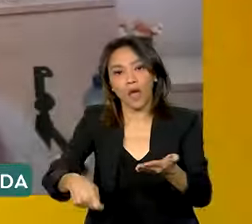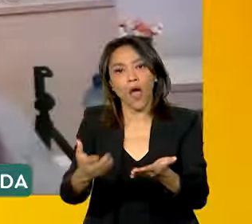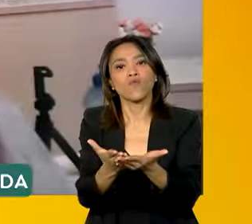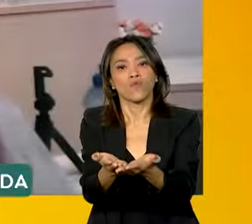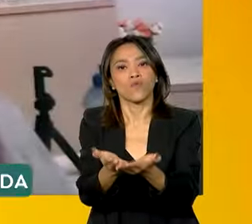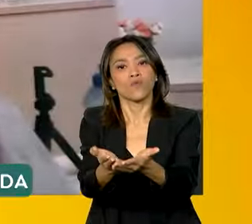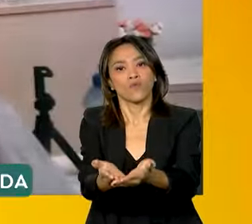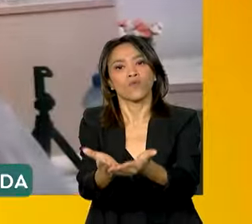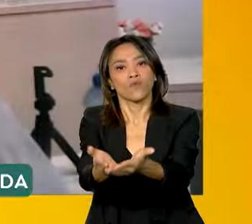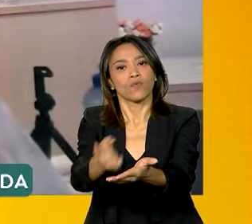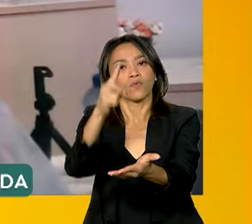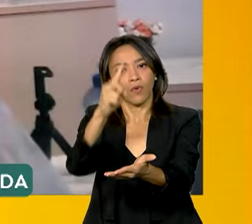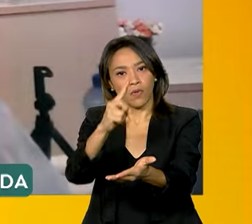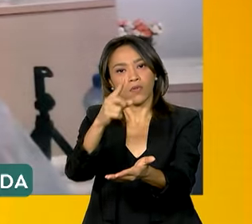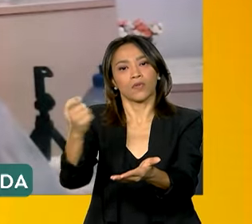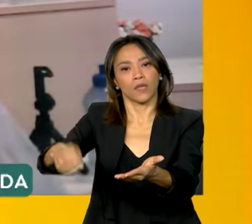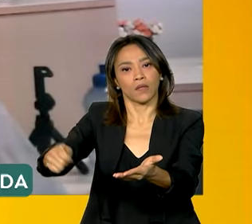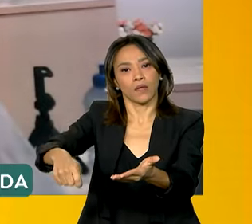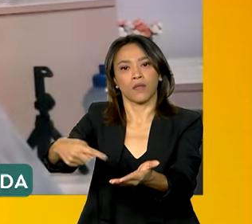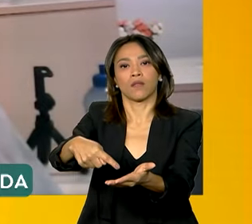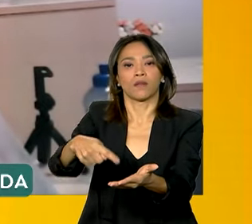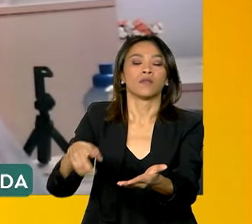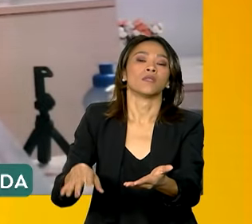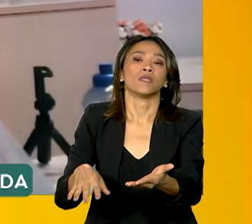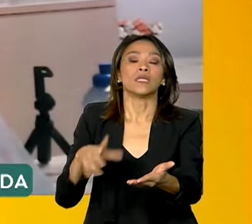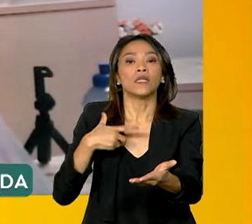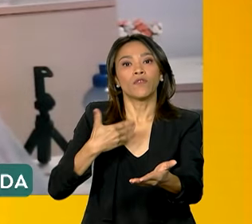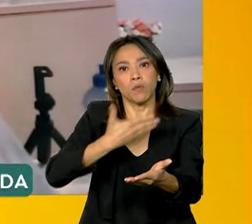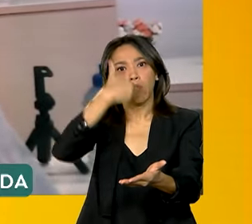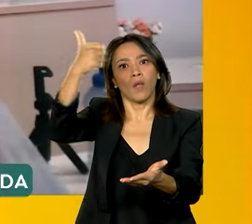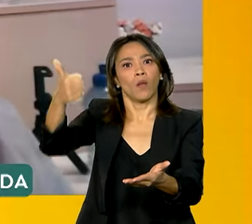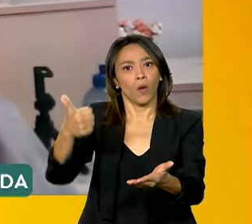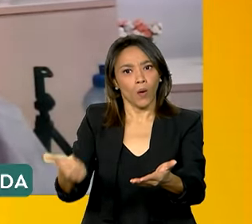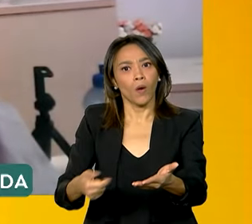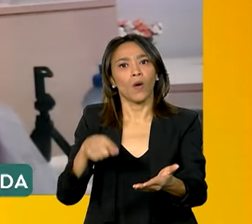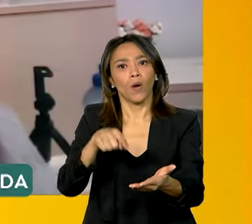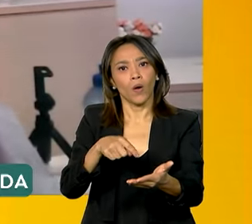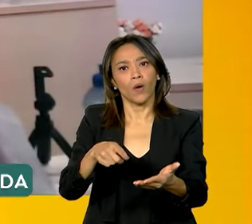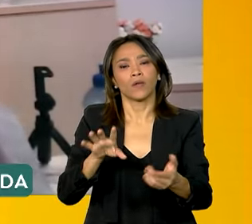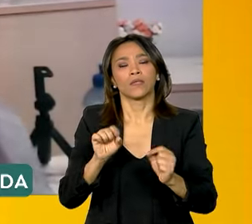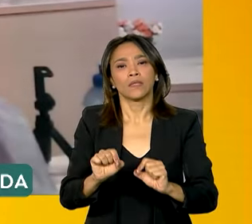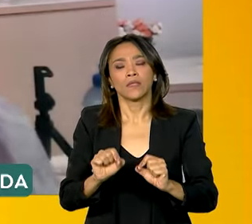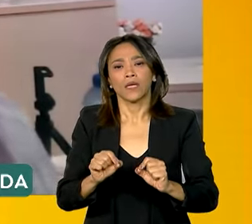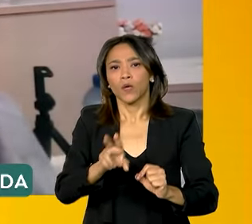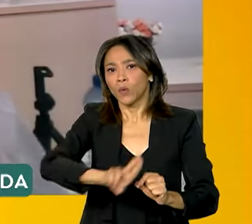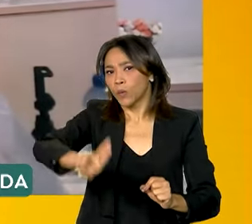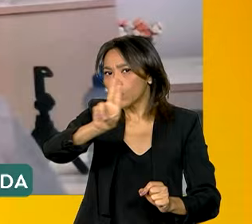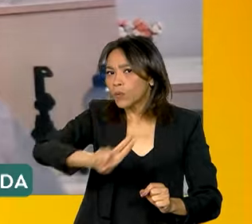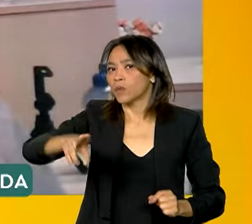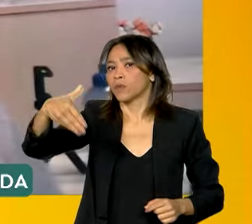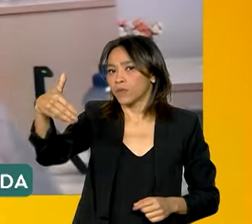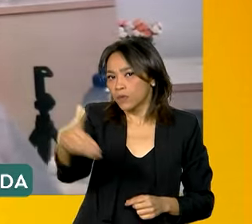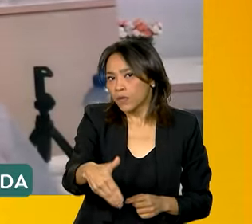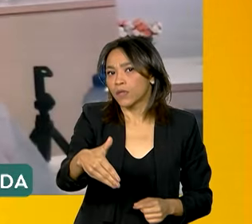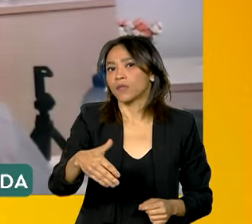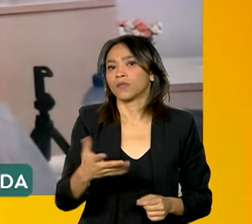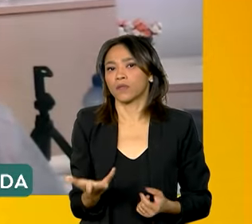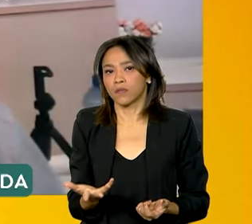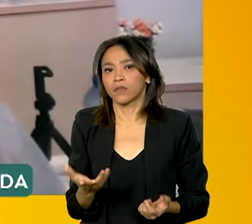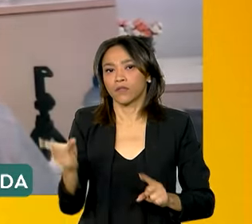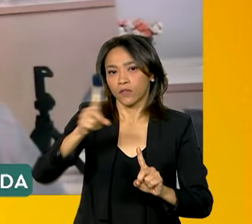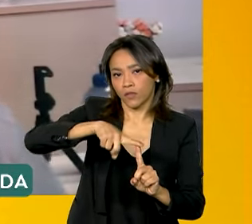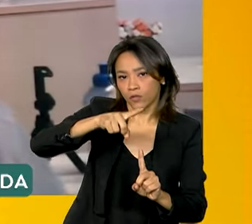e isso permitiu com que você tivesse uma melhoria desse transporte, uma maior utilização desse transporte,